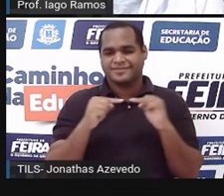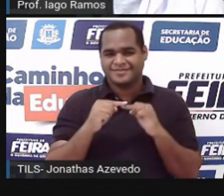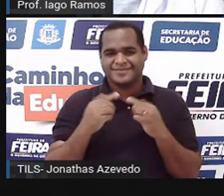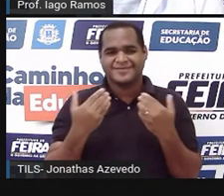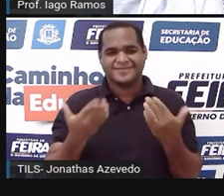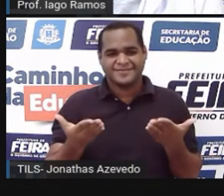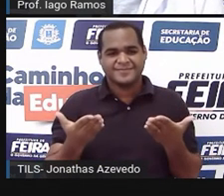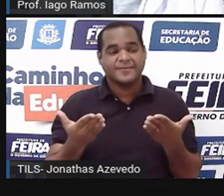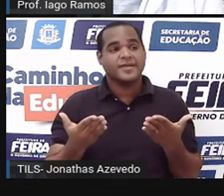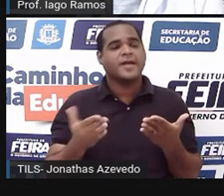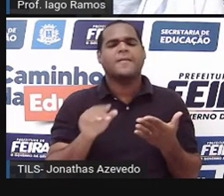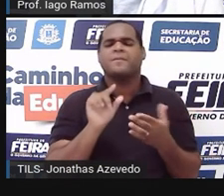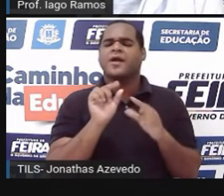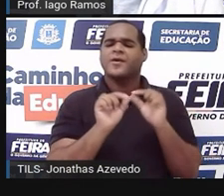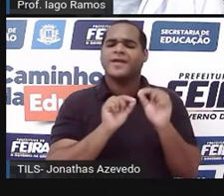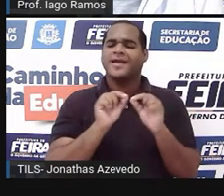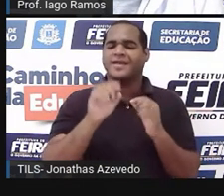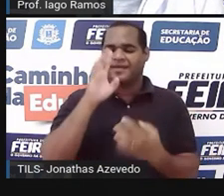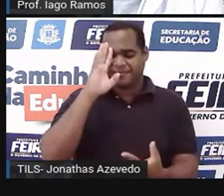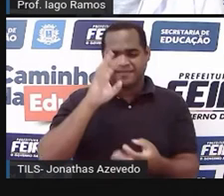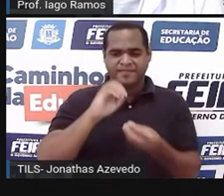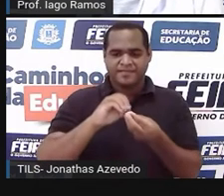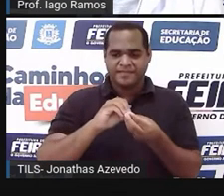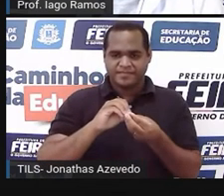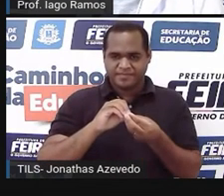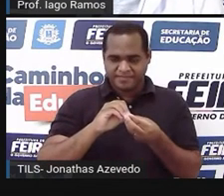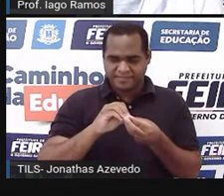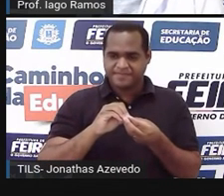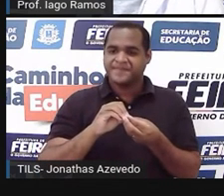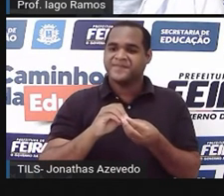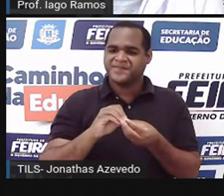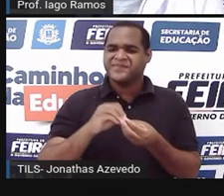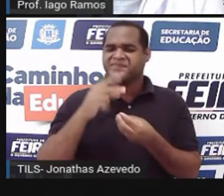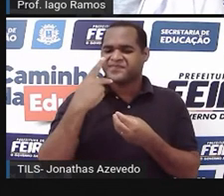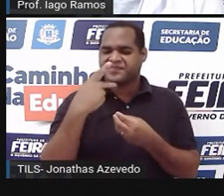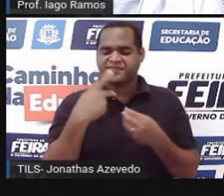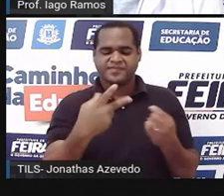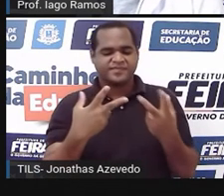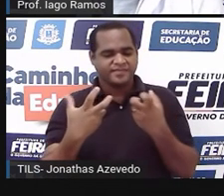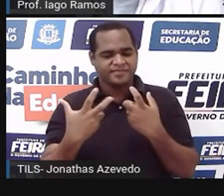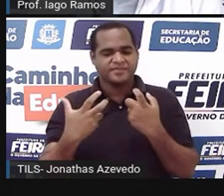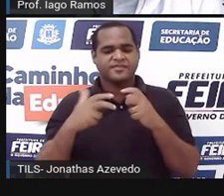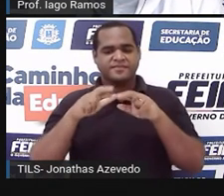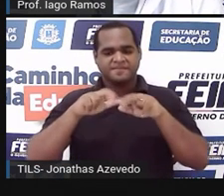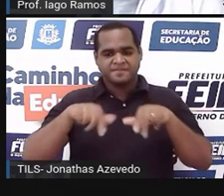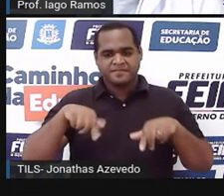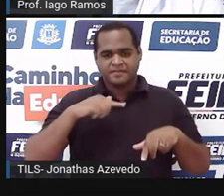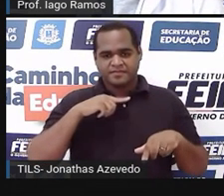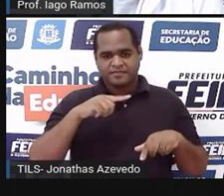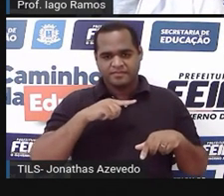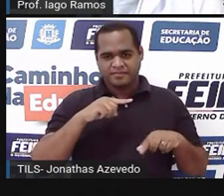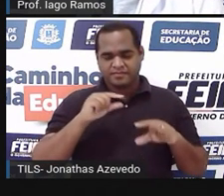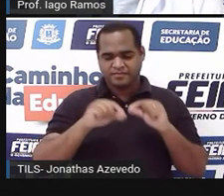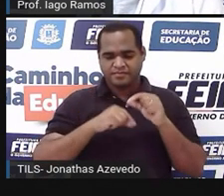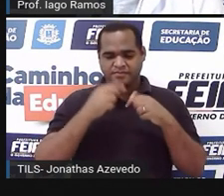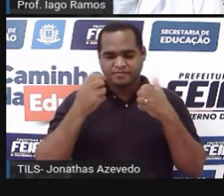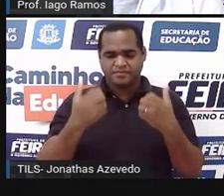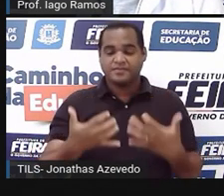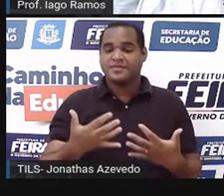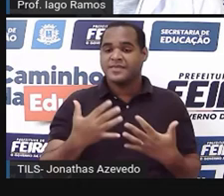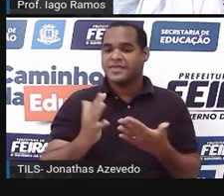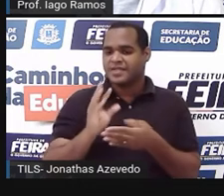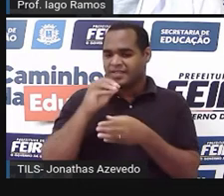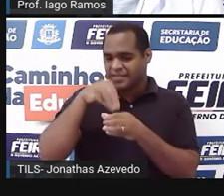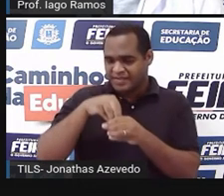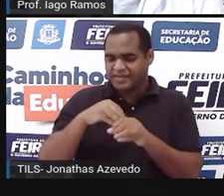E qual é a conclusão? o que é que você conseguiu perceber quando você somou os ângulos de